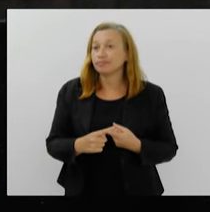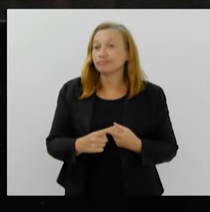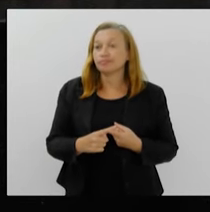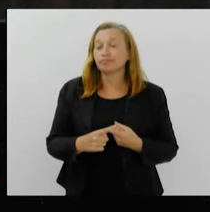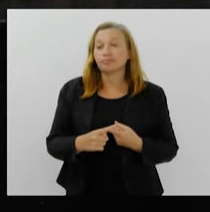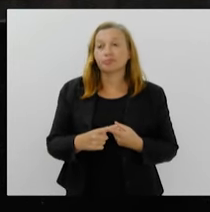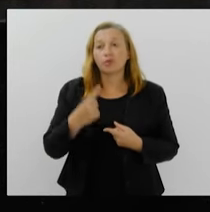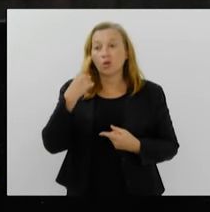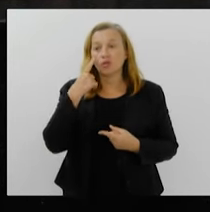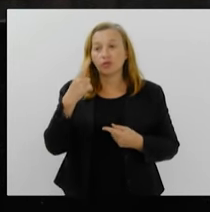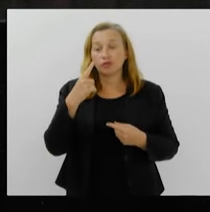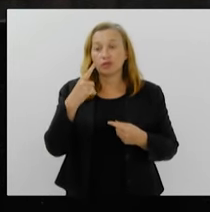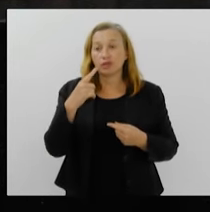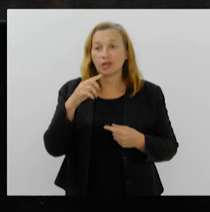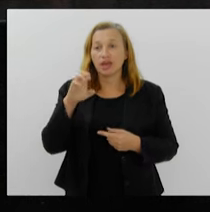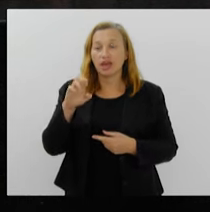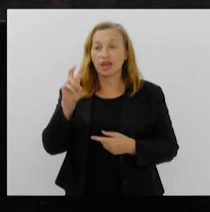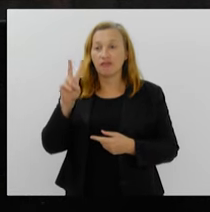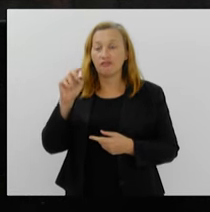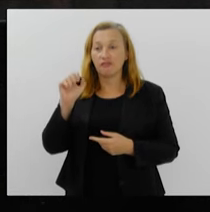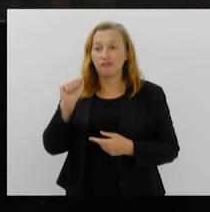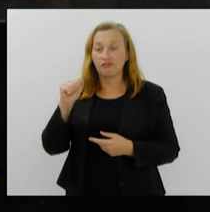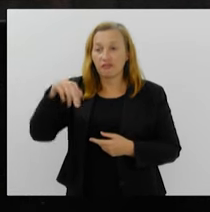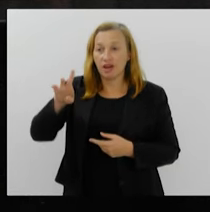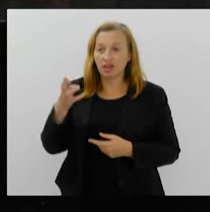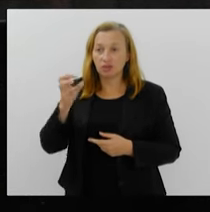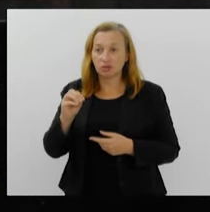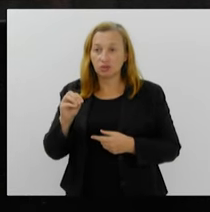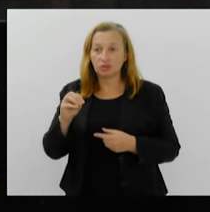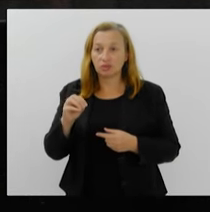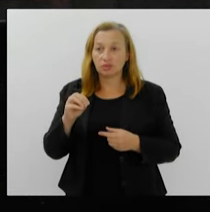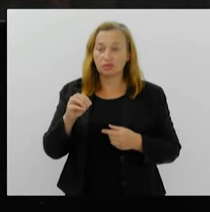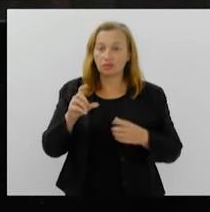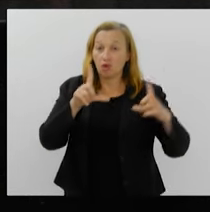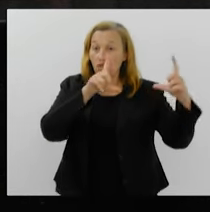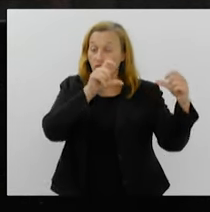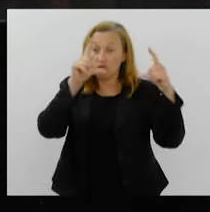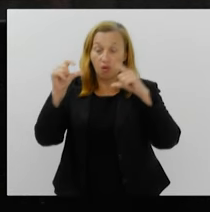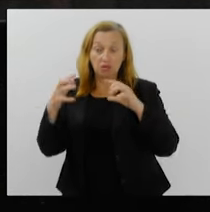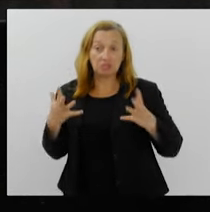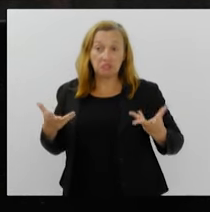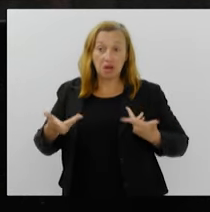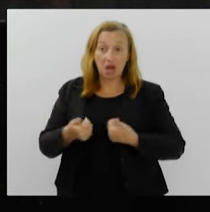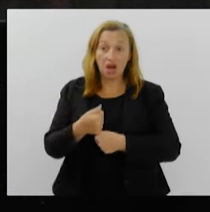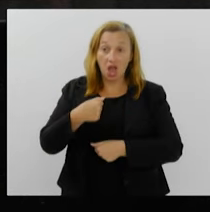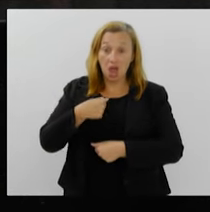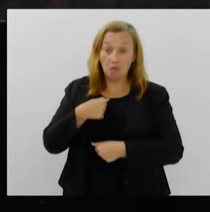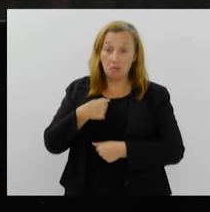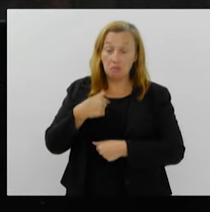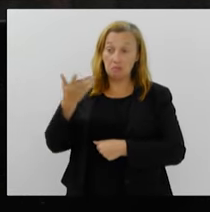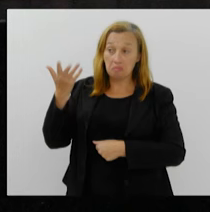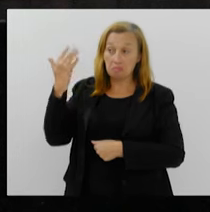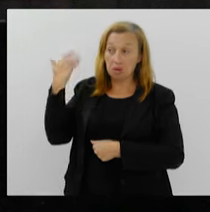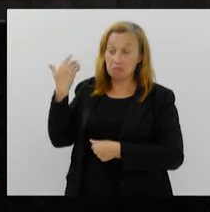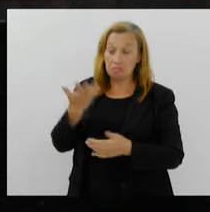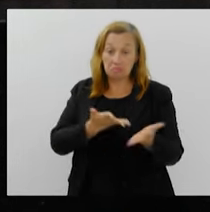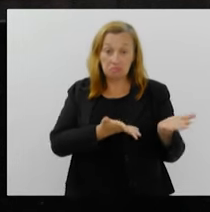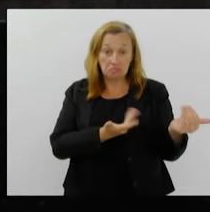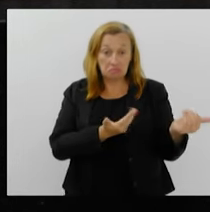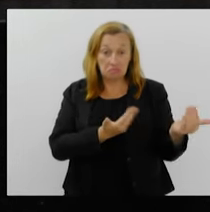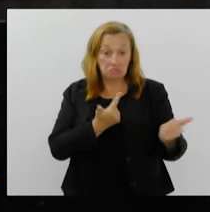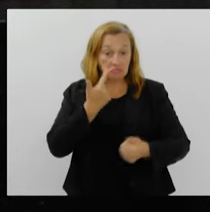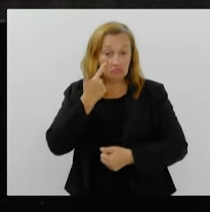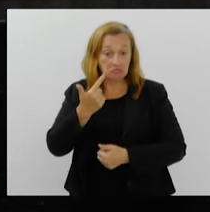fazer coberturas fotográficas desde que eu era muito jovem e